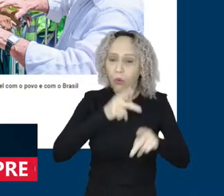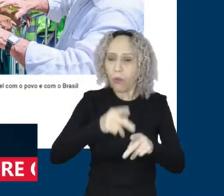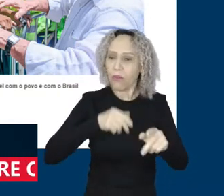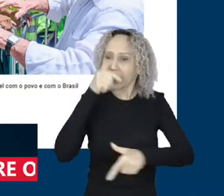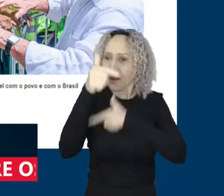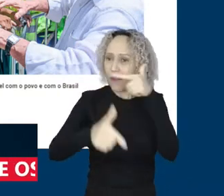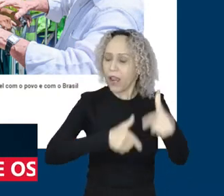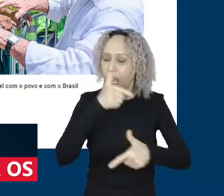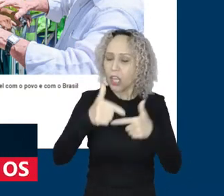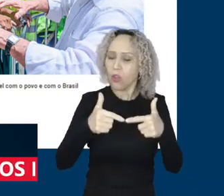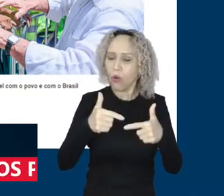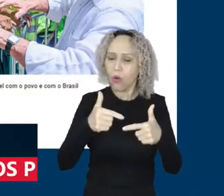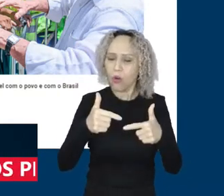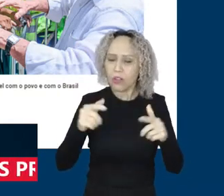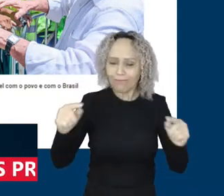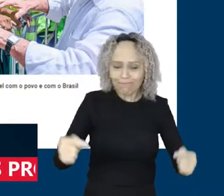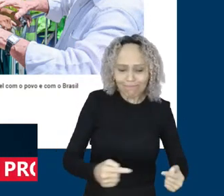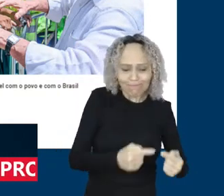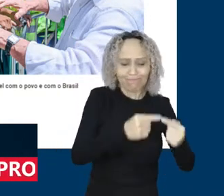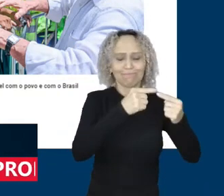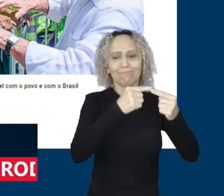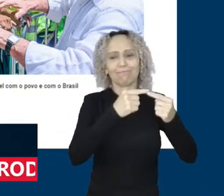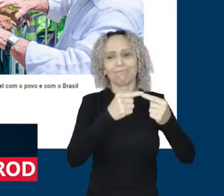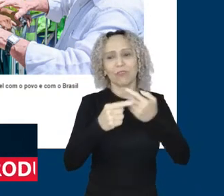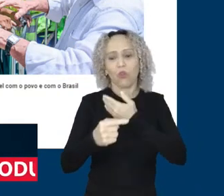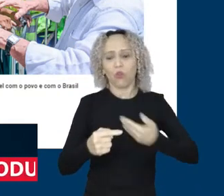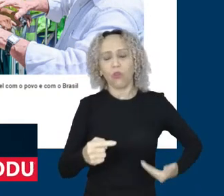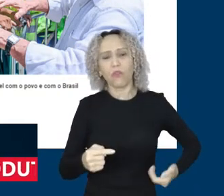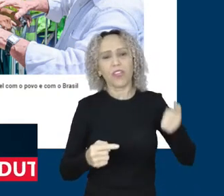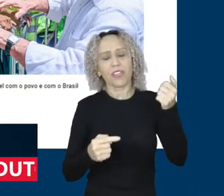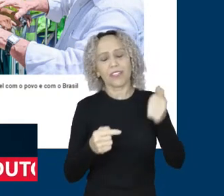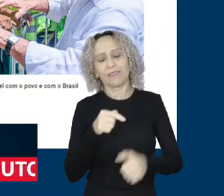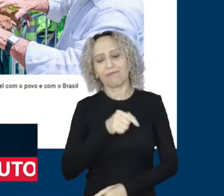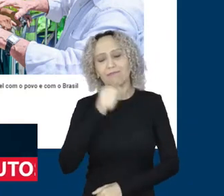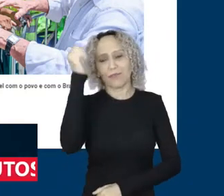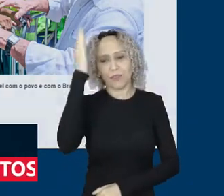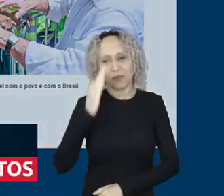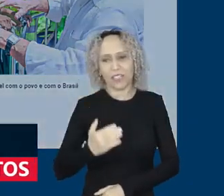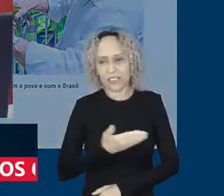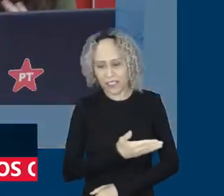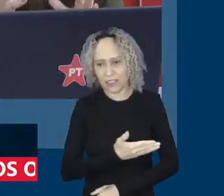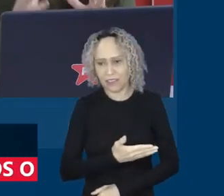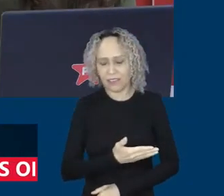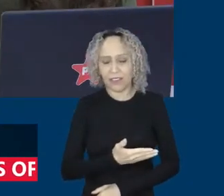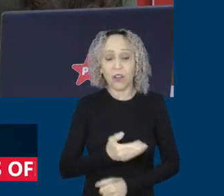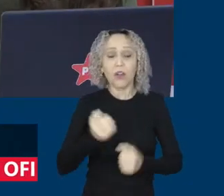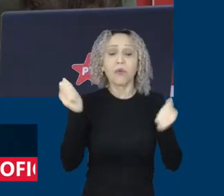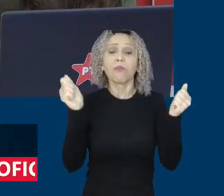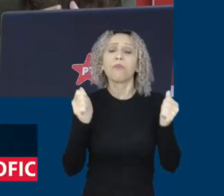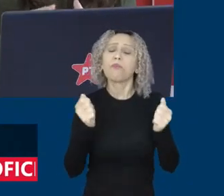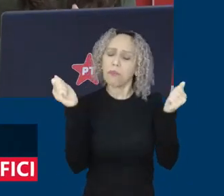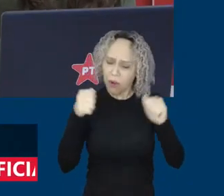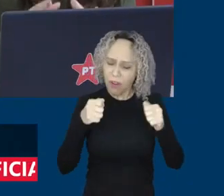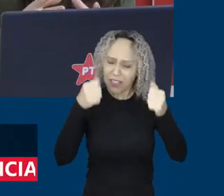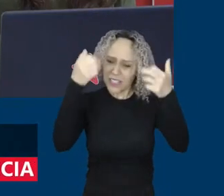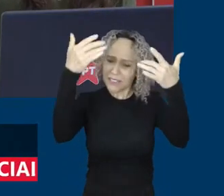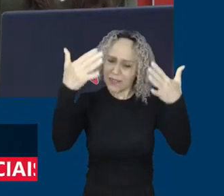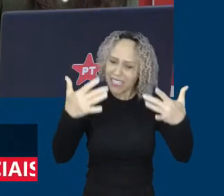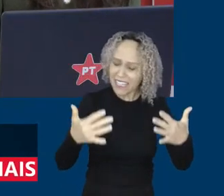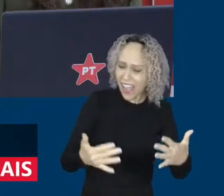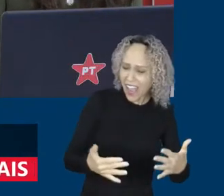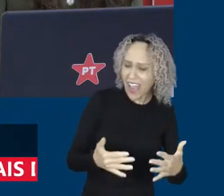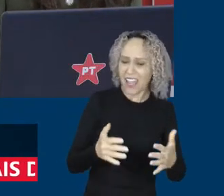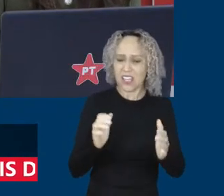ligação com o governo brasileiro também. O senhor pode falar, por favor, sobre a participação dos trabalhadores e trabalhadoras